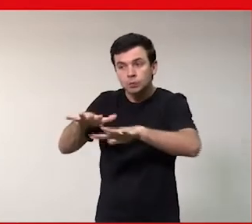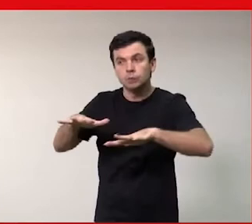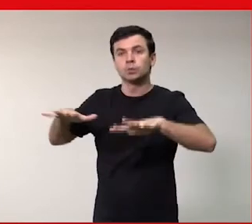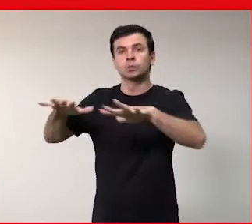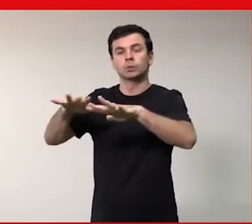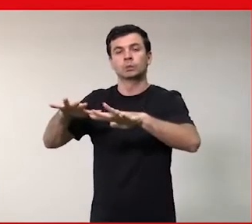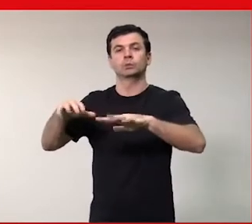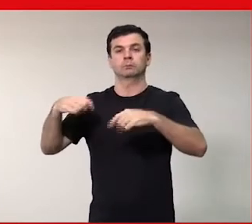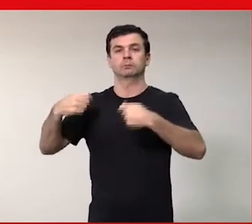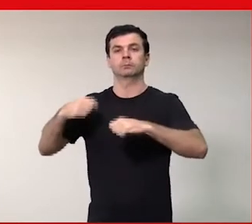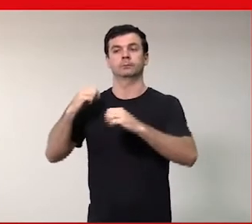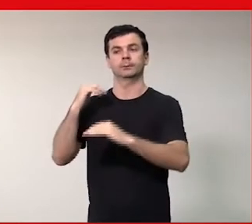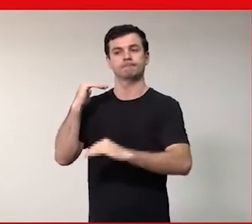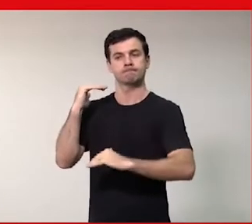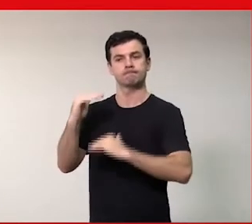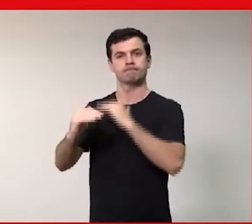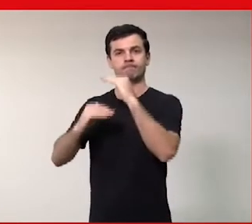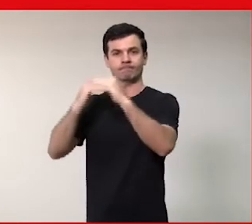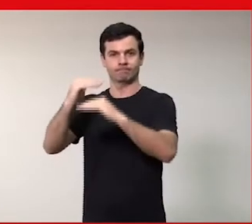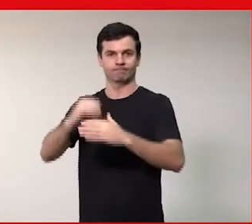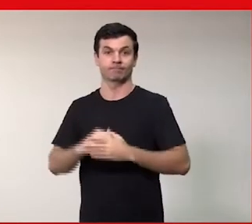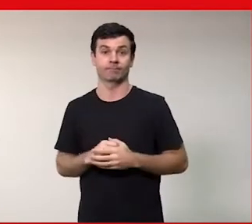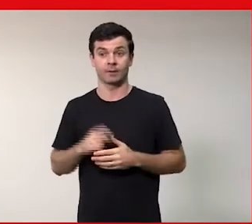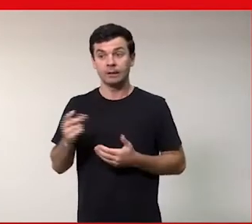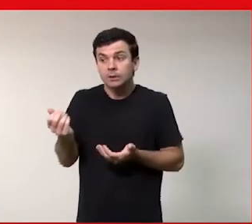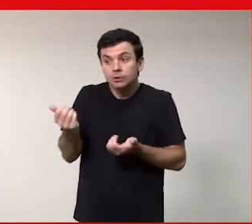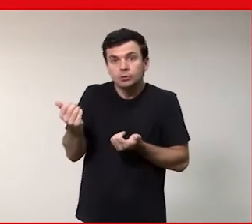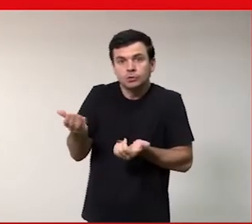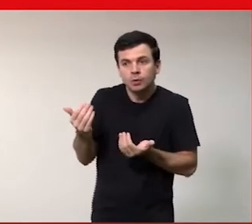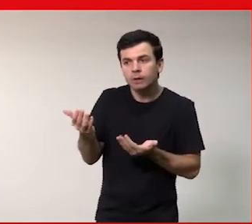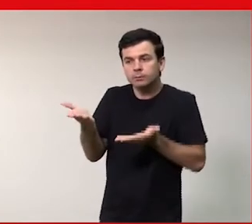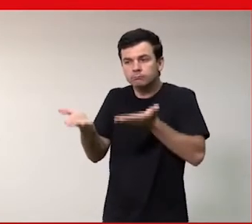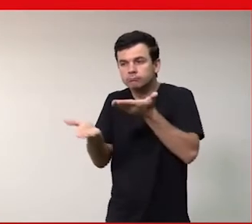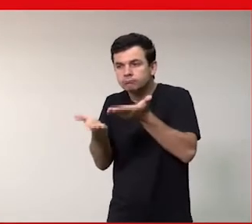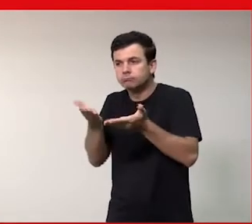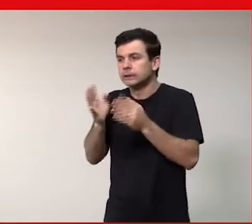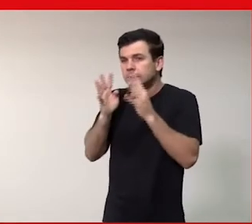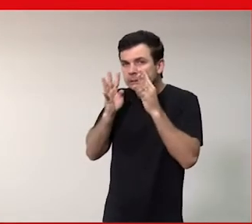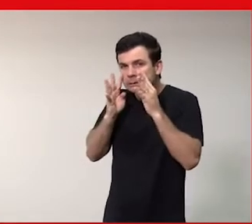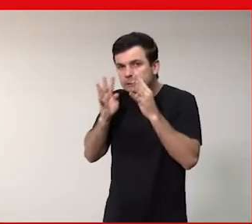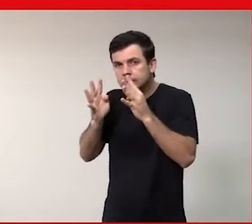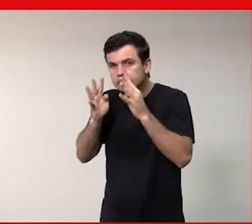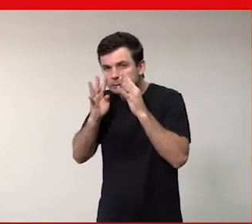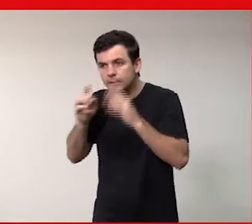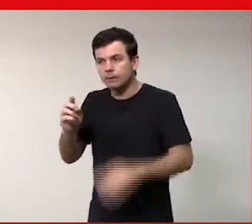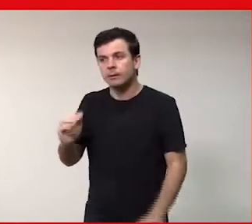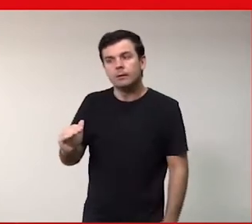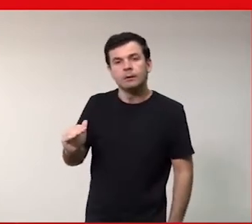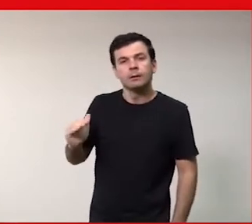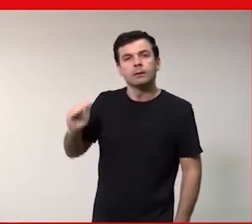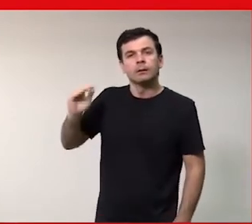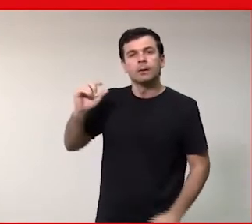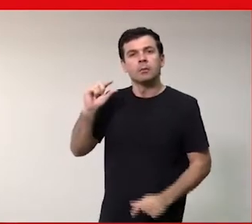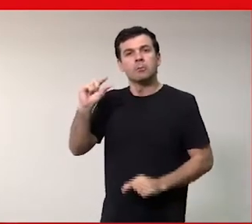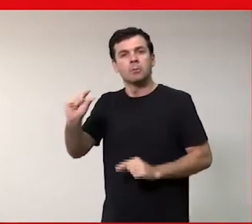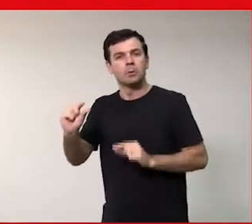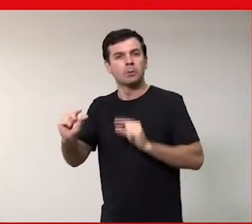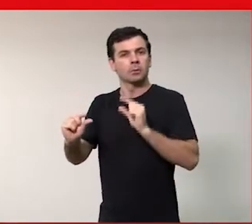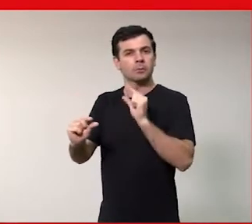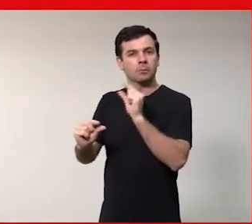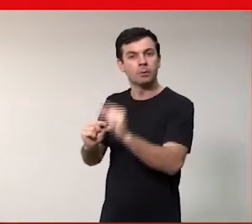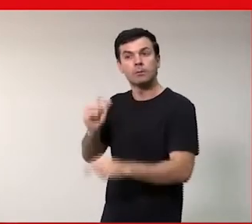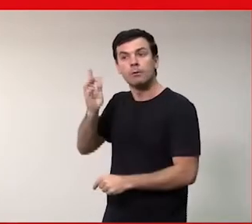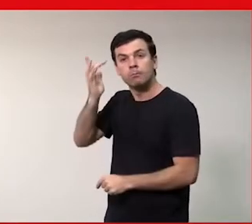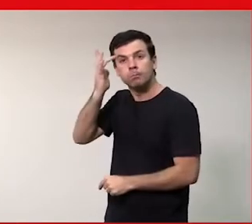amplificado esse cuidado que tem que ter nesse momento que o momento em que você está formando a pessoa e ela fazendo